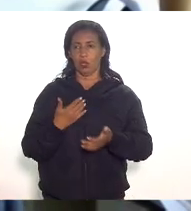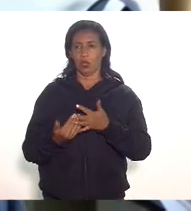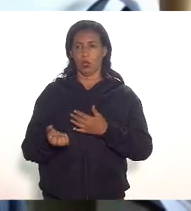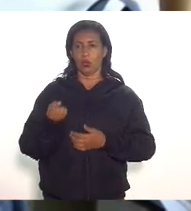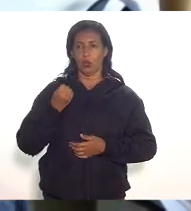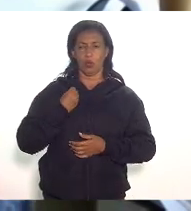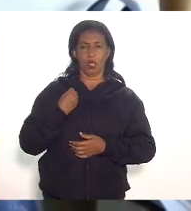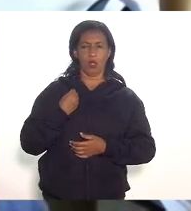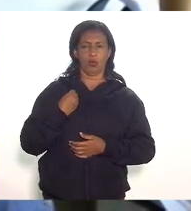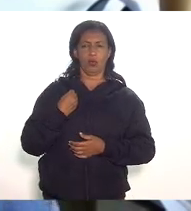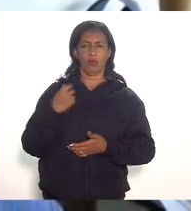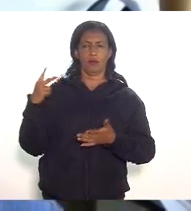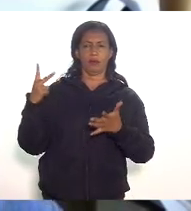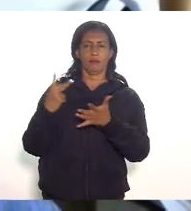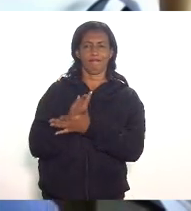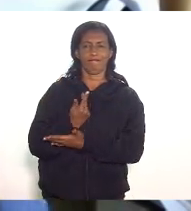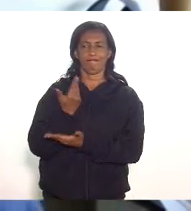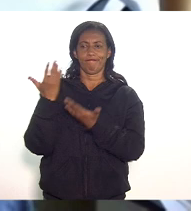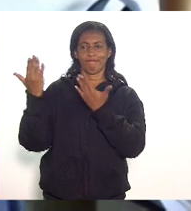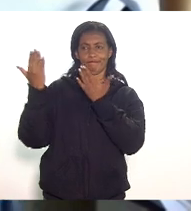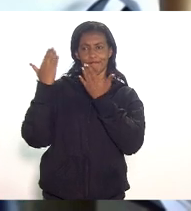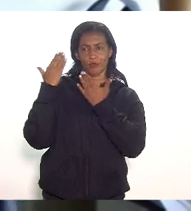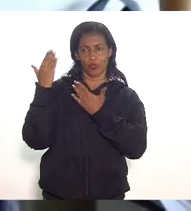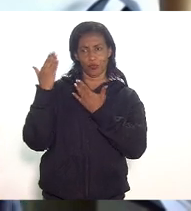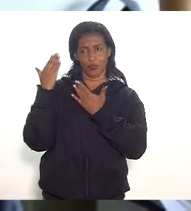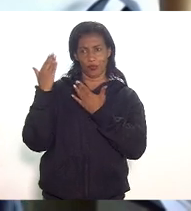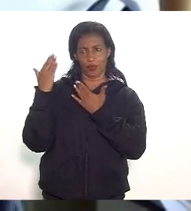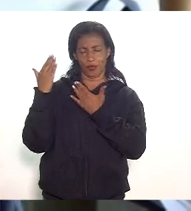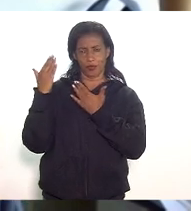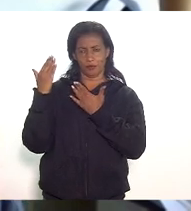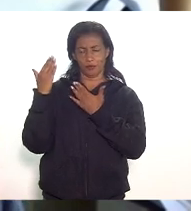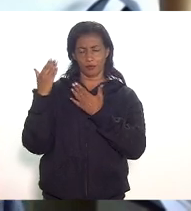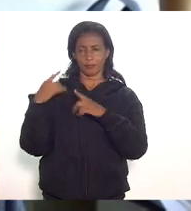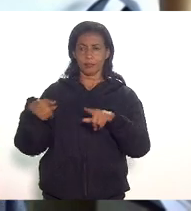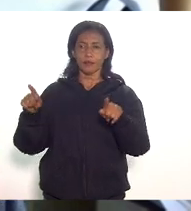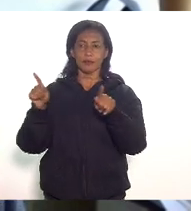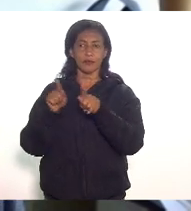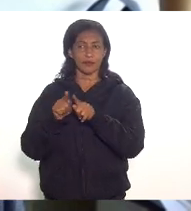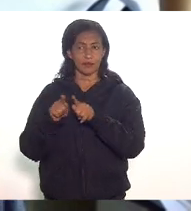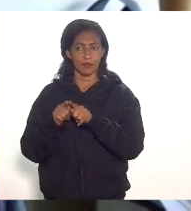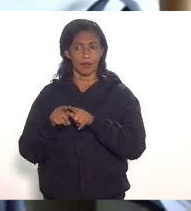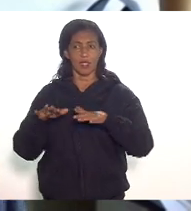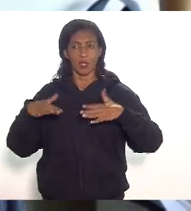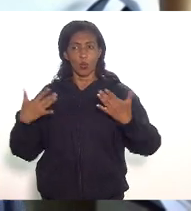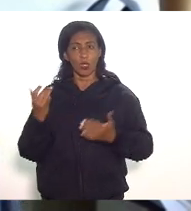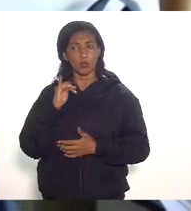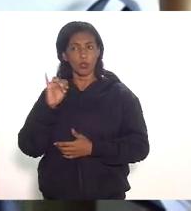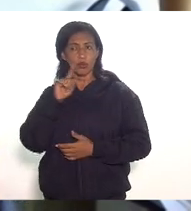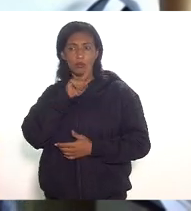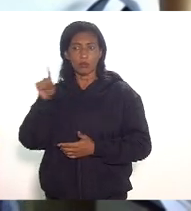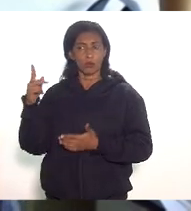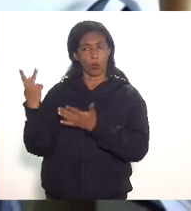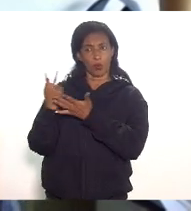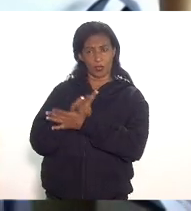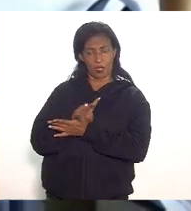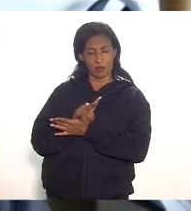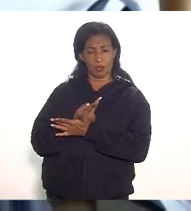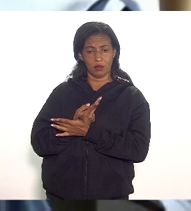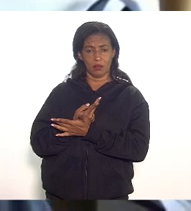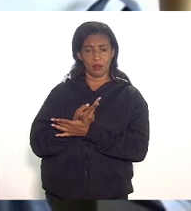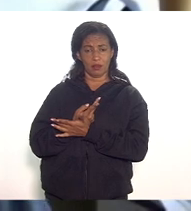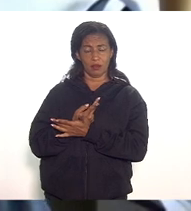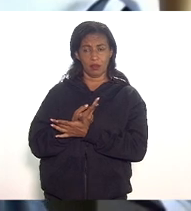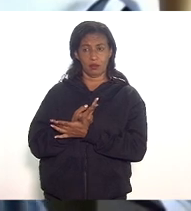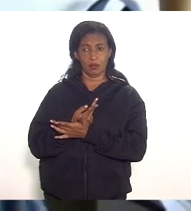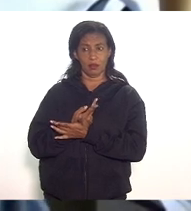desconfiança ainda mais enquanto isso não acontece esse